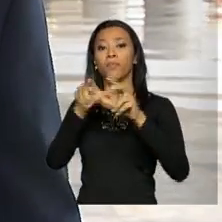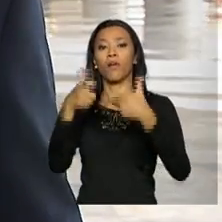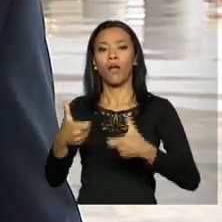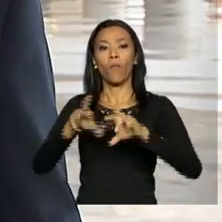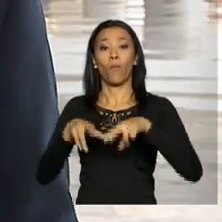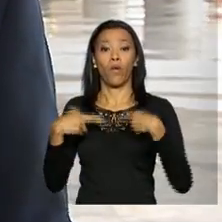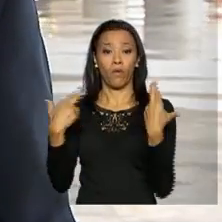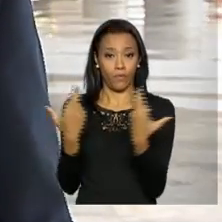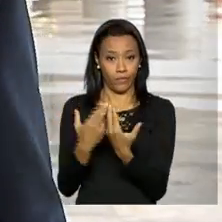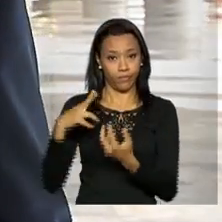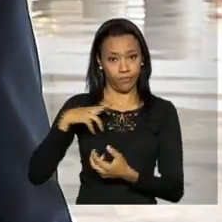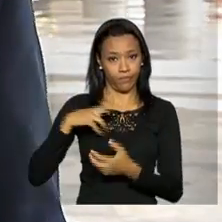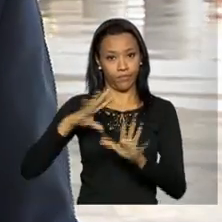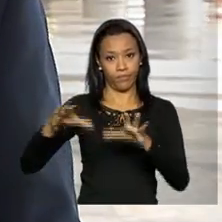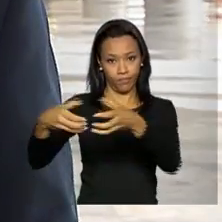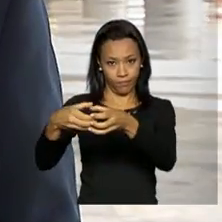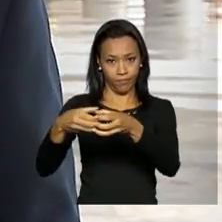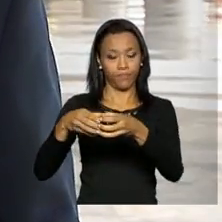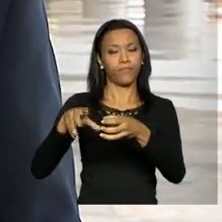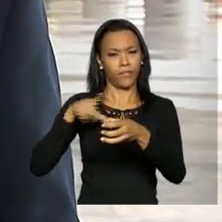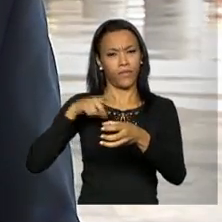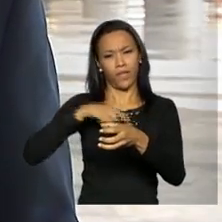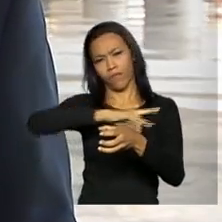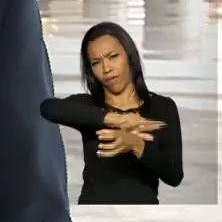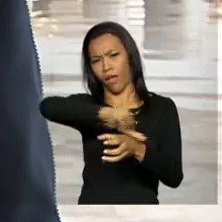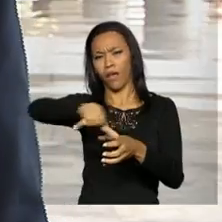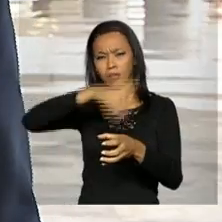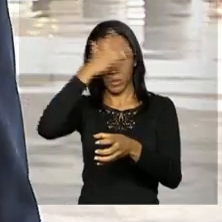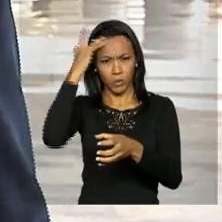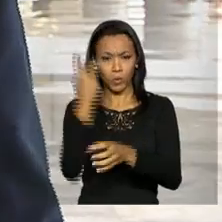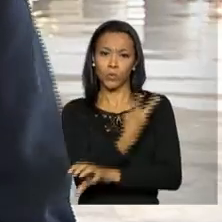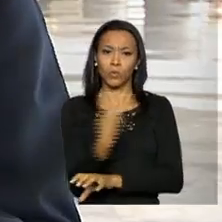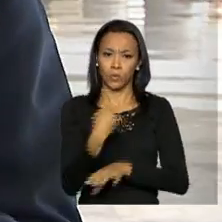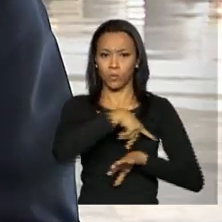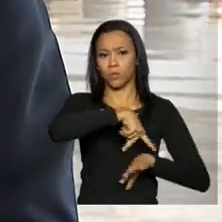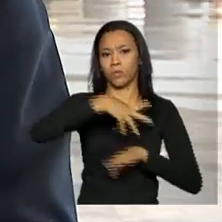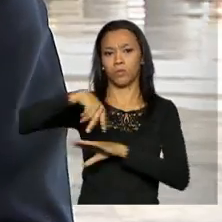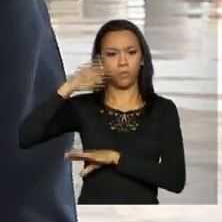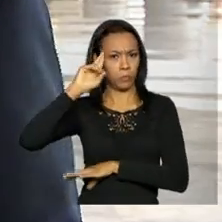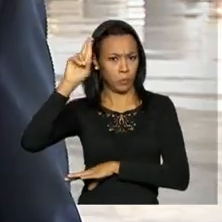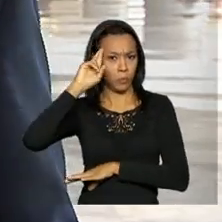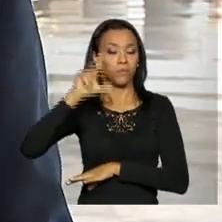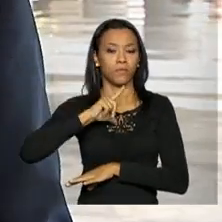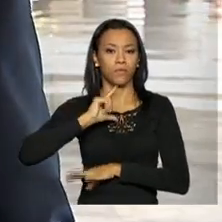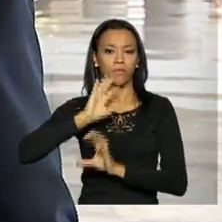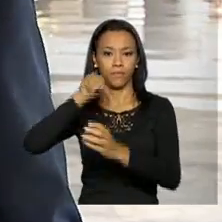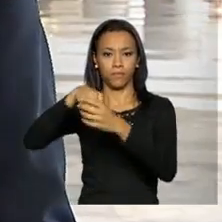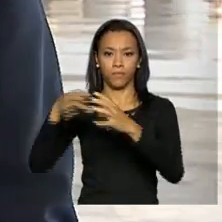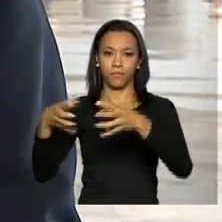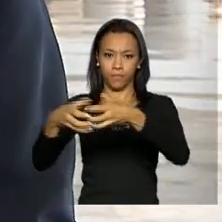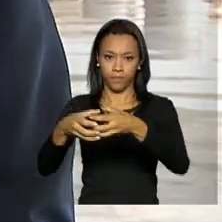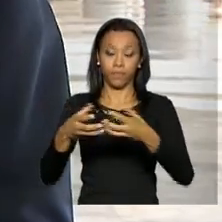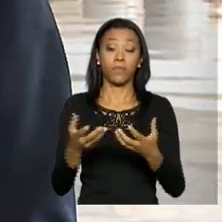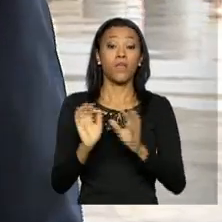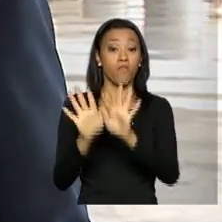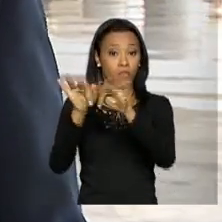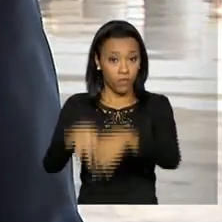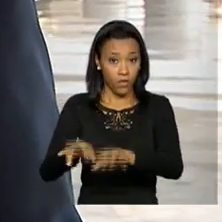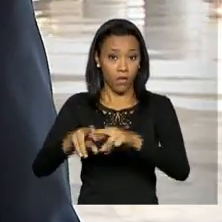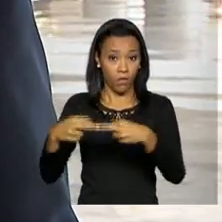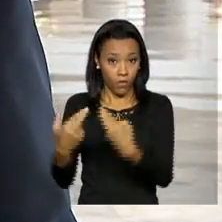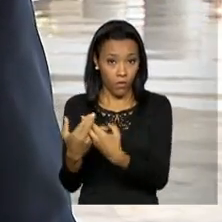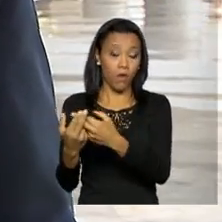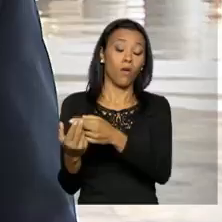reunião ampliada, que vai ter a participação aí de outras autoridades dos dois países. Ao término dessa reunião, a presidenta Dilma